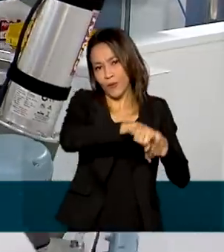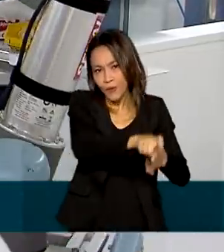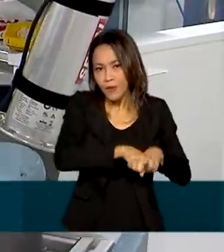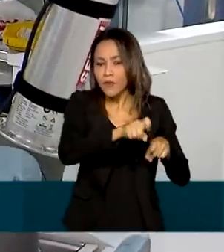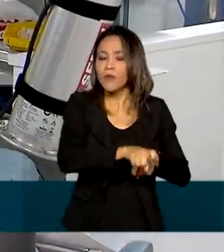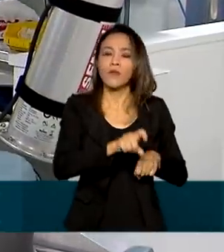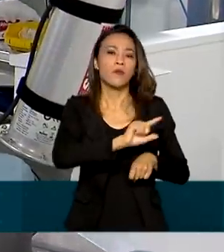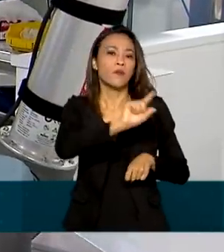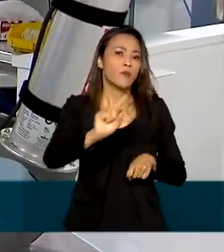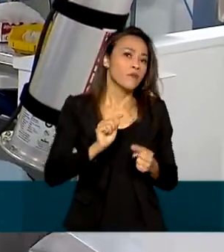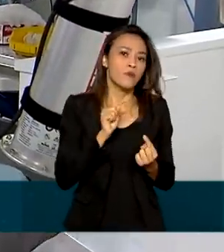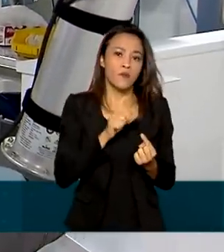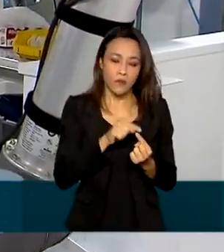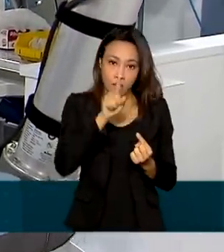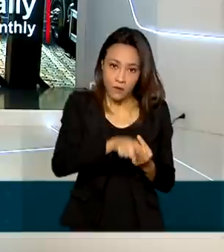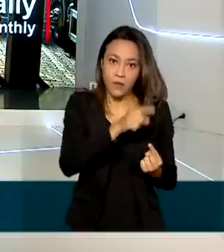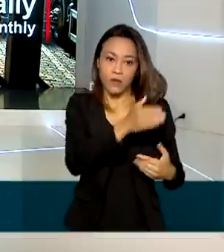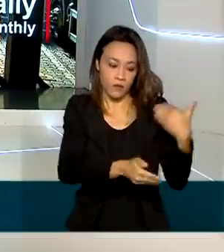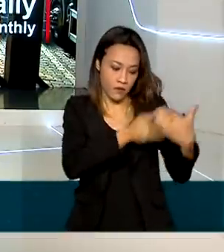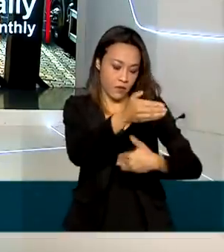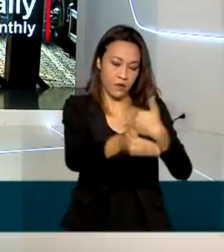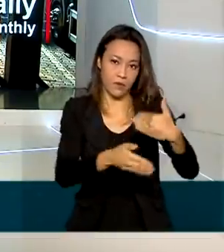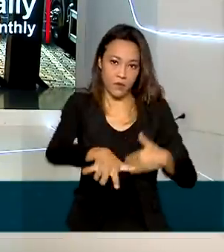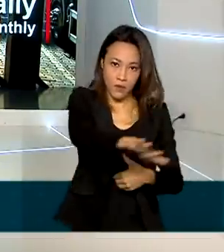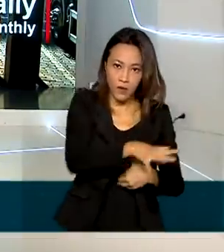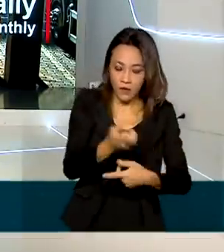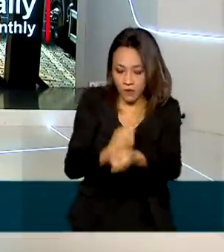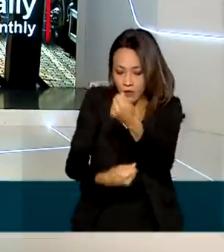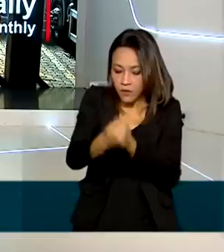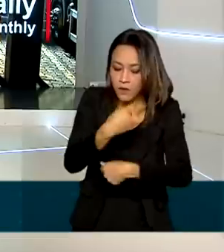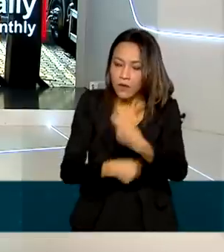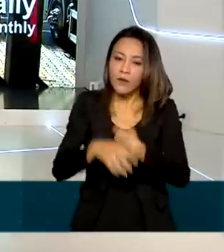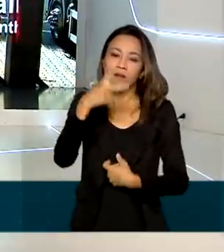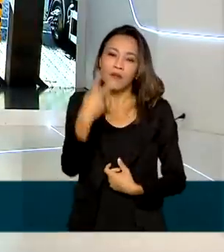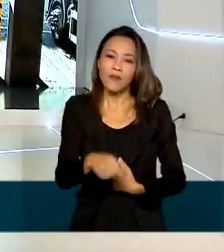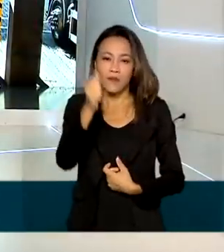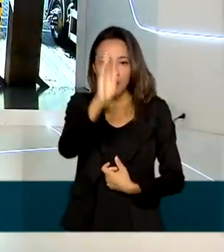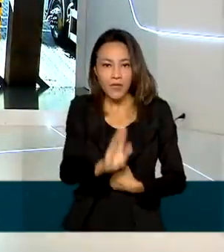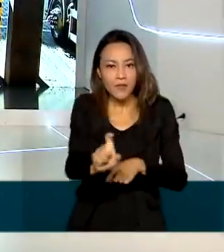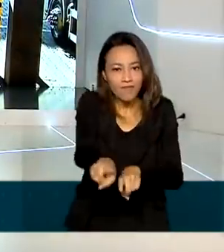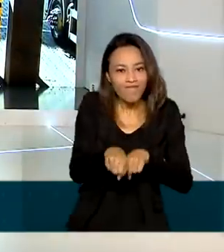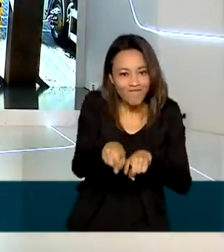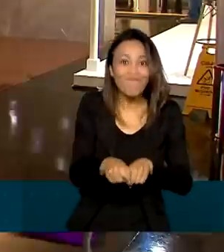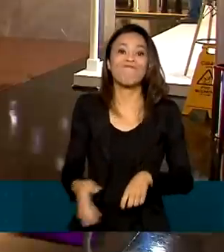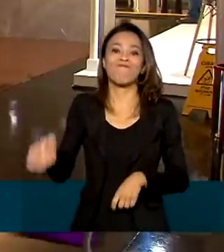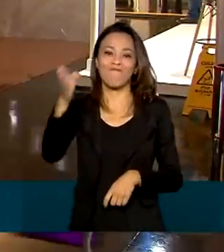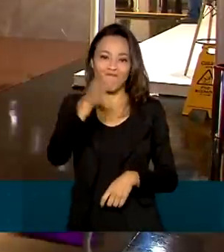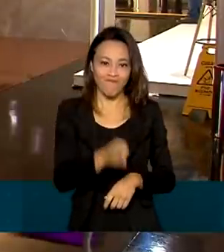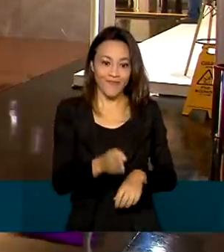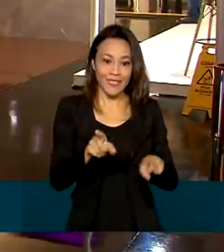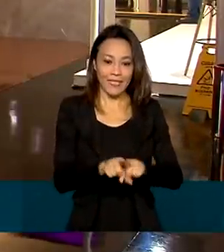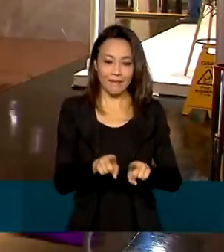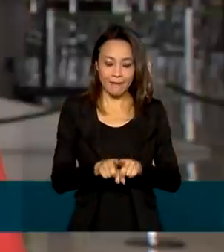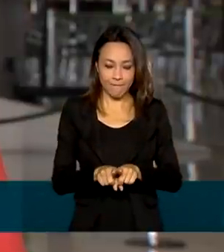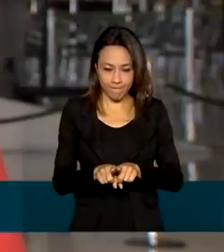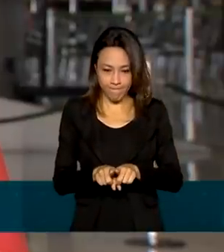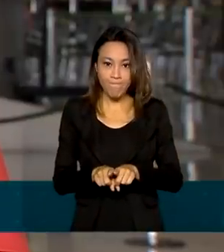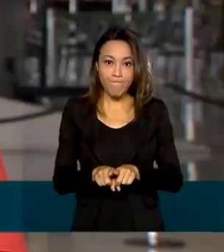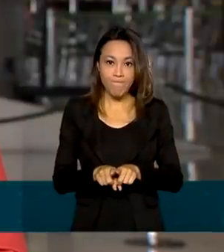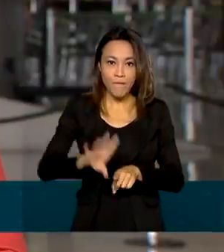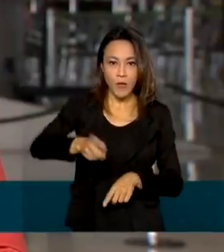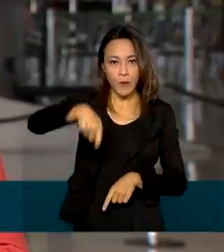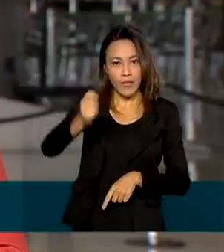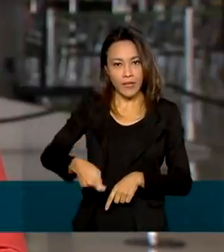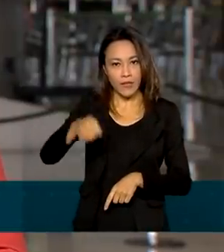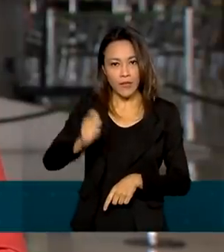andamento, para o desenvolvimento do agronegócio aqui no país. E vale destacar que a previsão é que o leilão